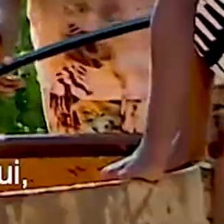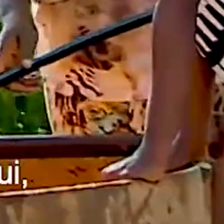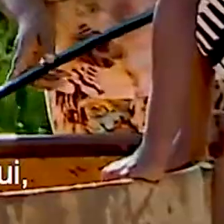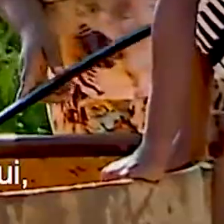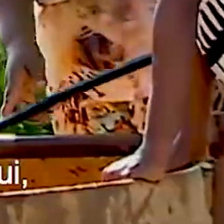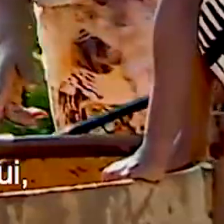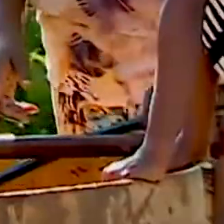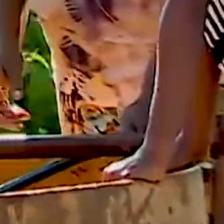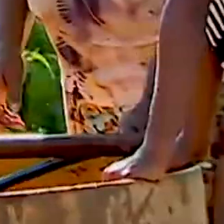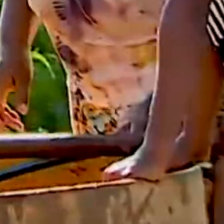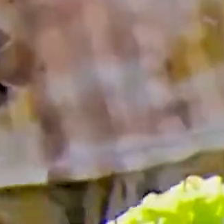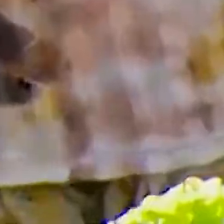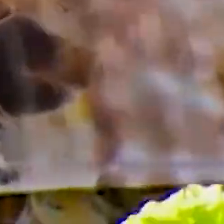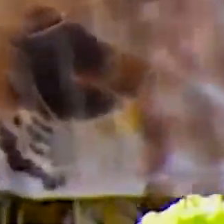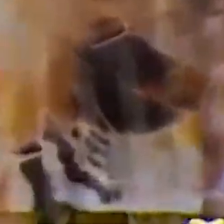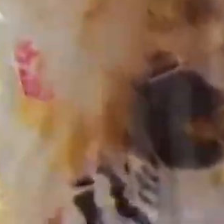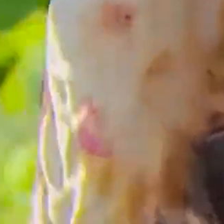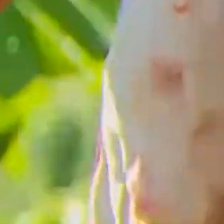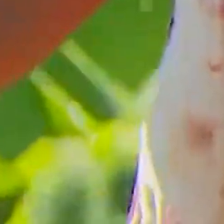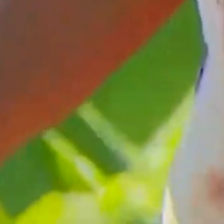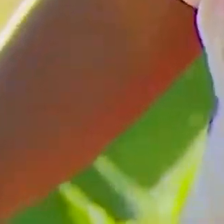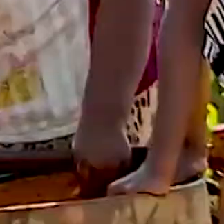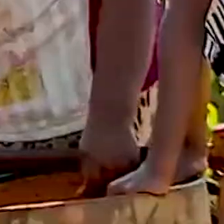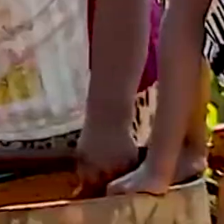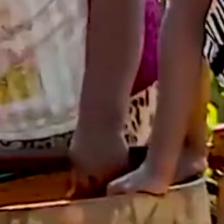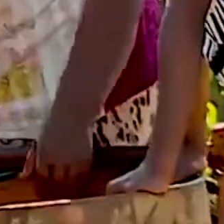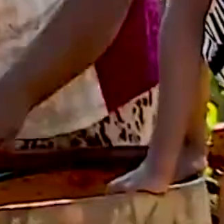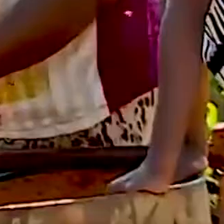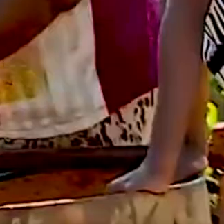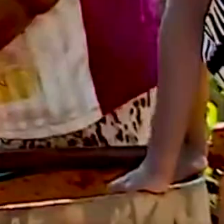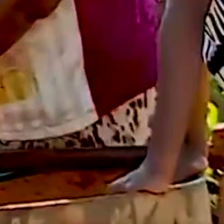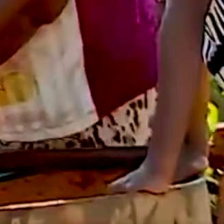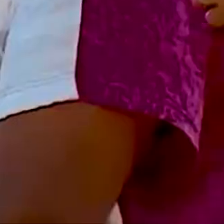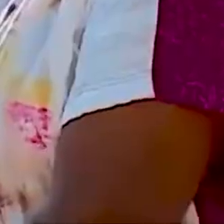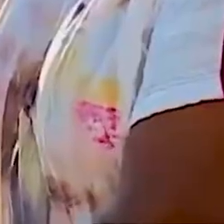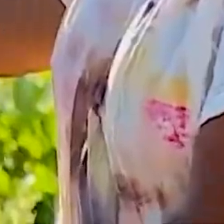solo aqui, está melhorando a alimentação deles lá.